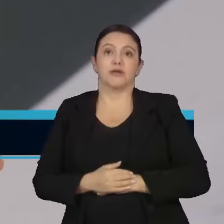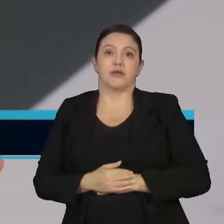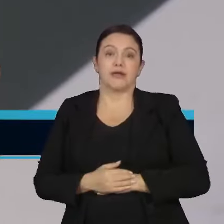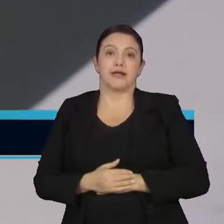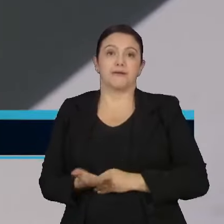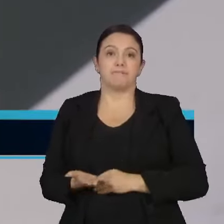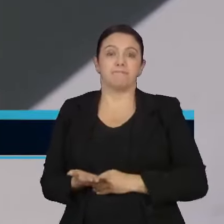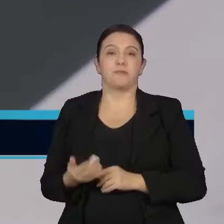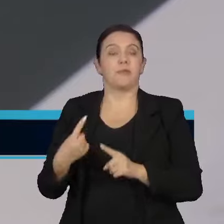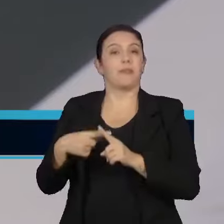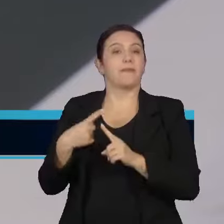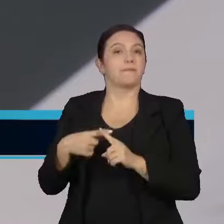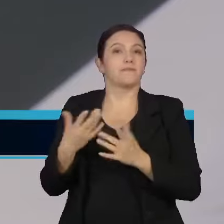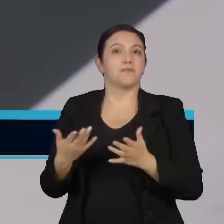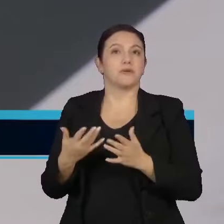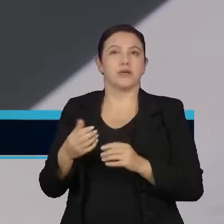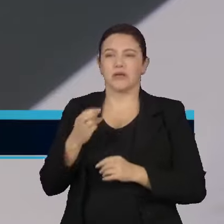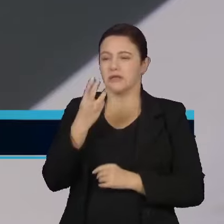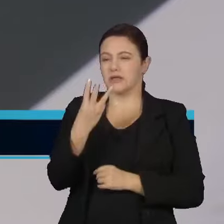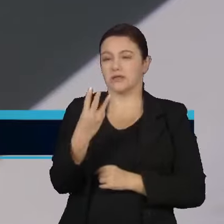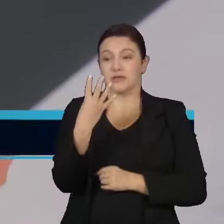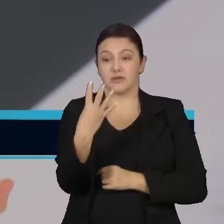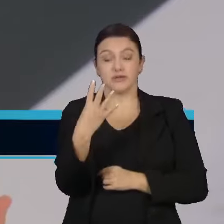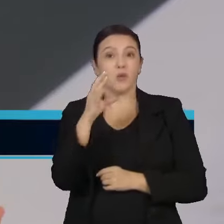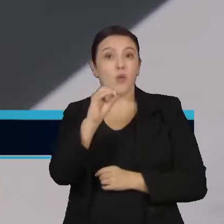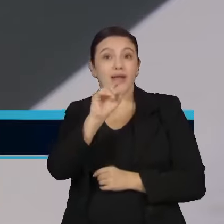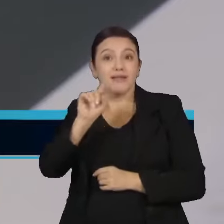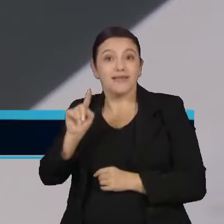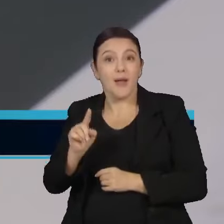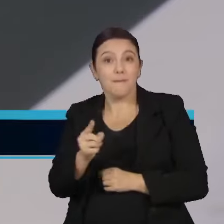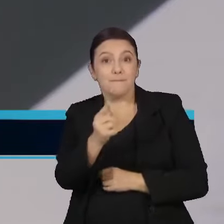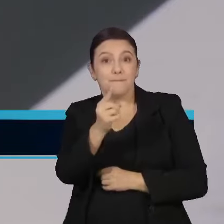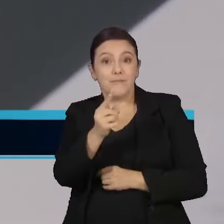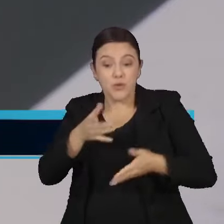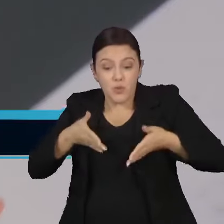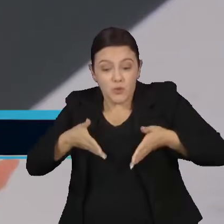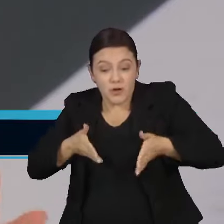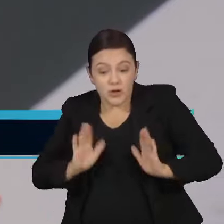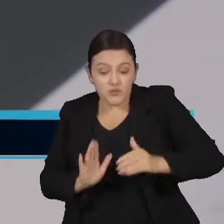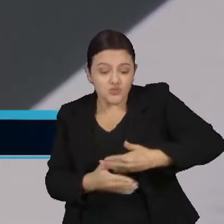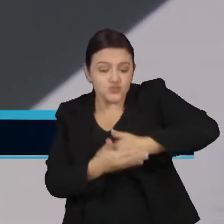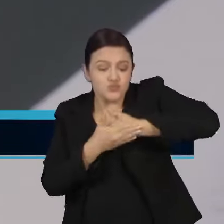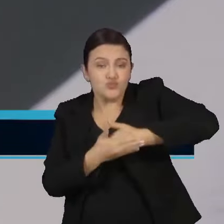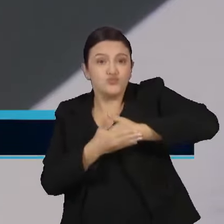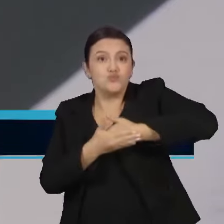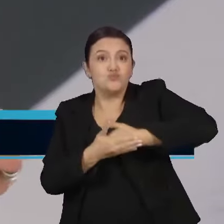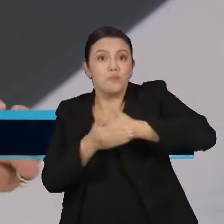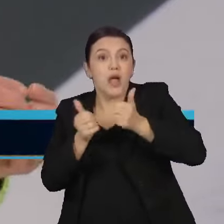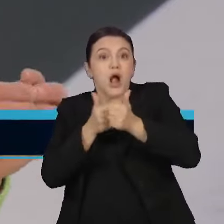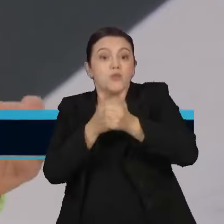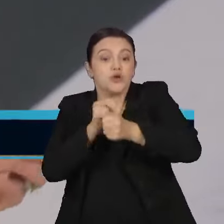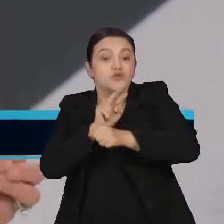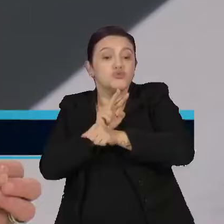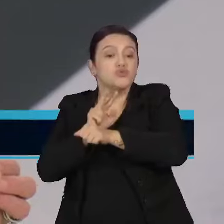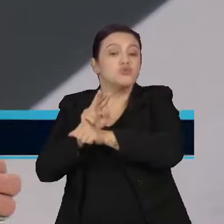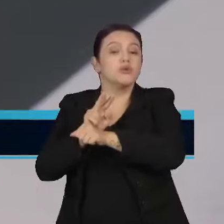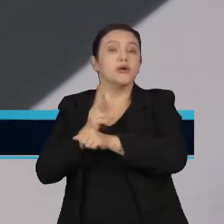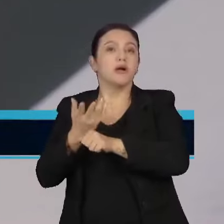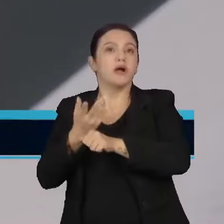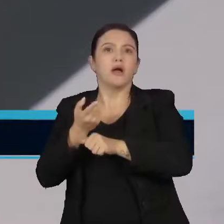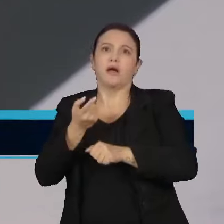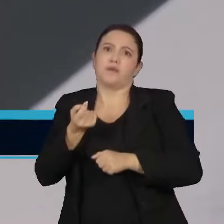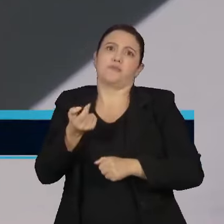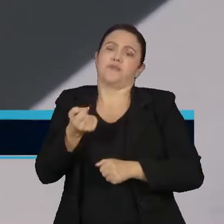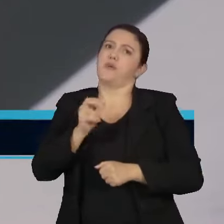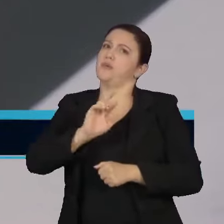um número de 340 mil recém-nascidos que foram acompanhados. Quer dizer, nós não estamos falando de uma coisa pequena.